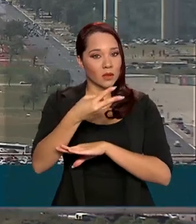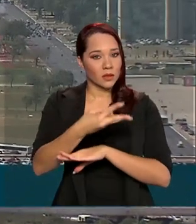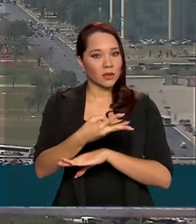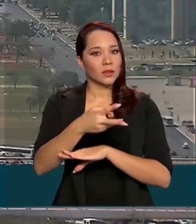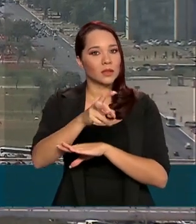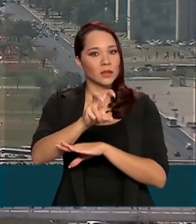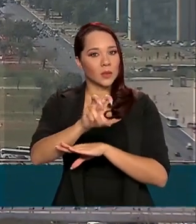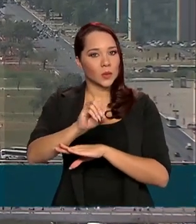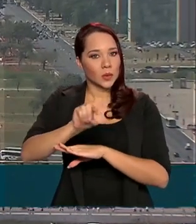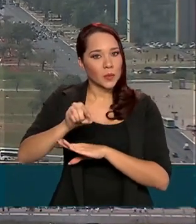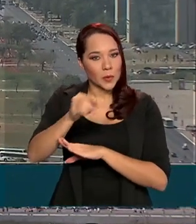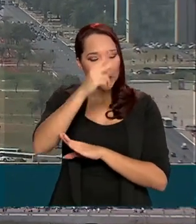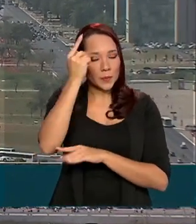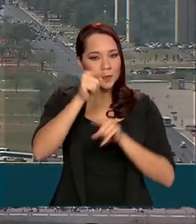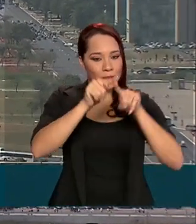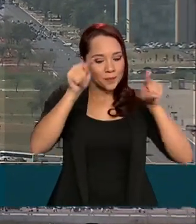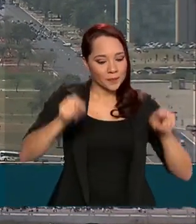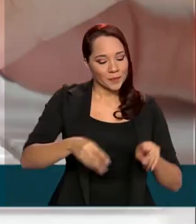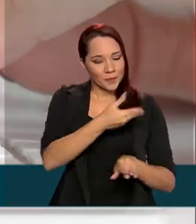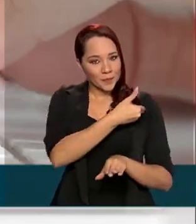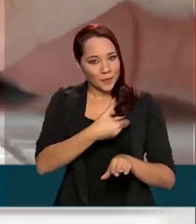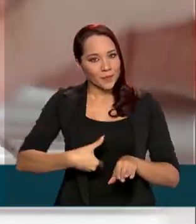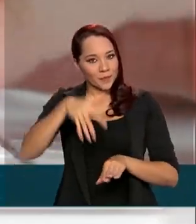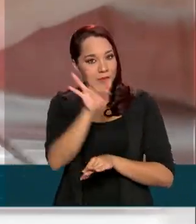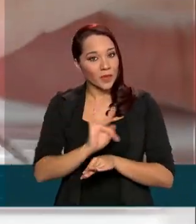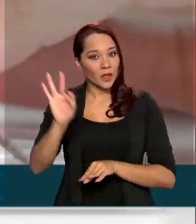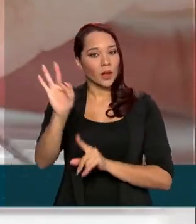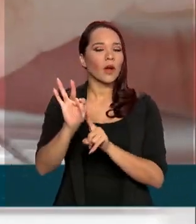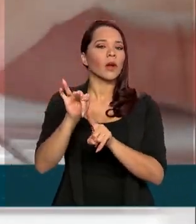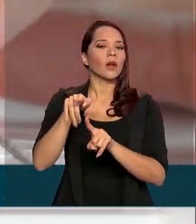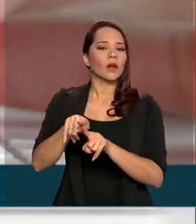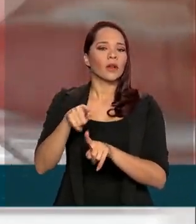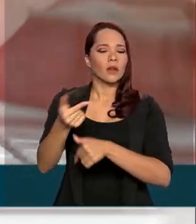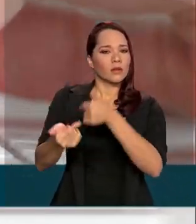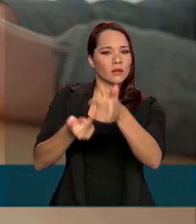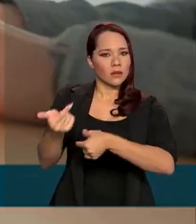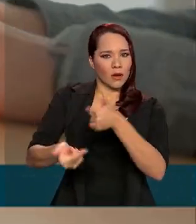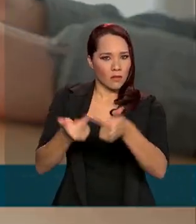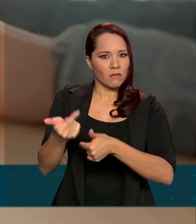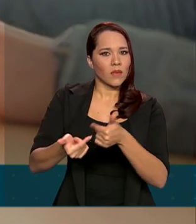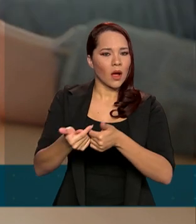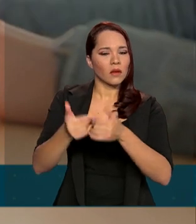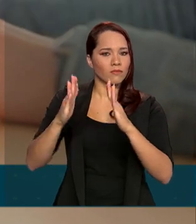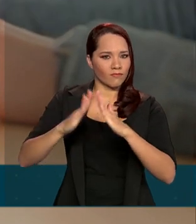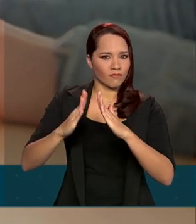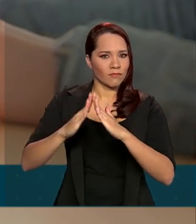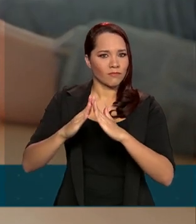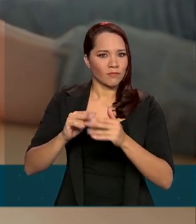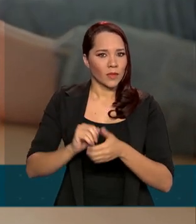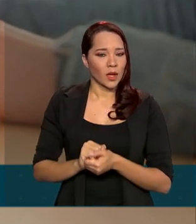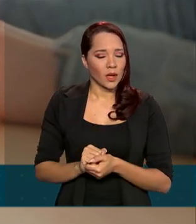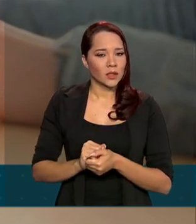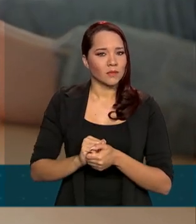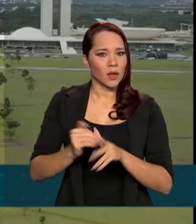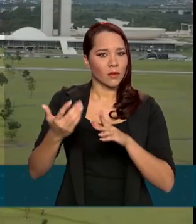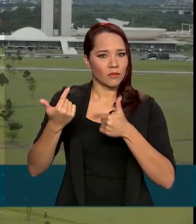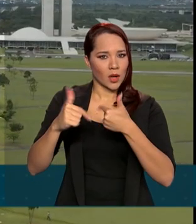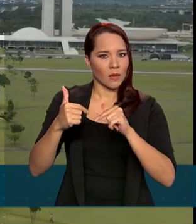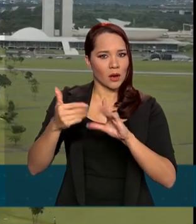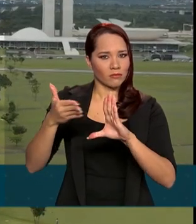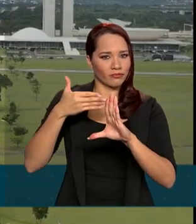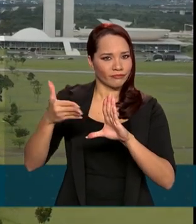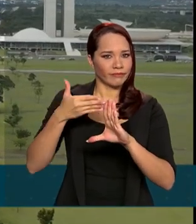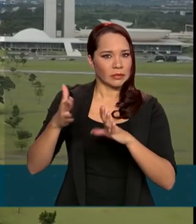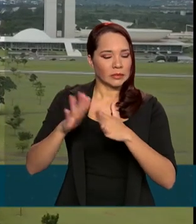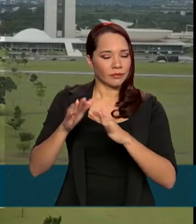mil servidores públicos federais estão desenvolvendo suas funções remotamente, por teletrabalho. Isso